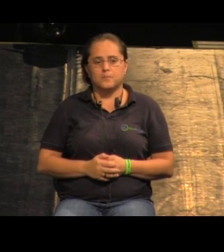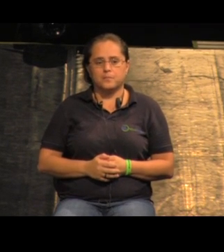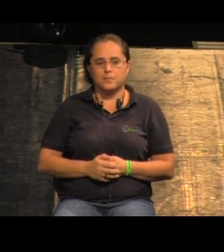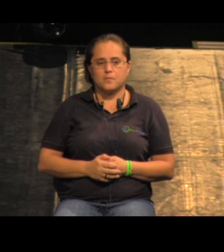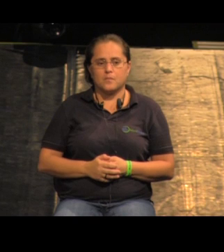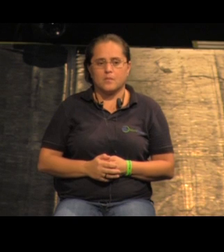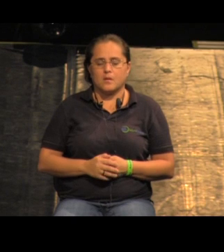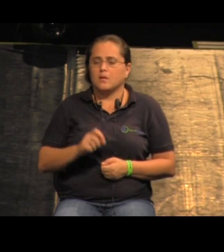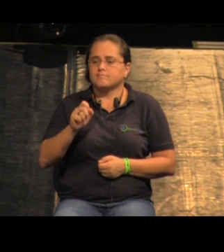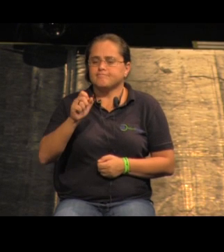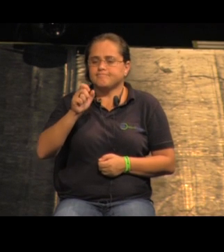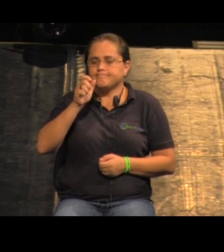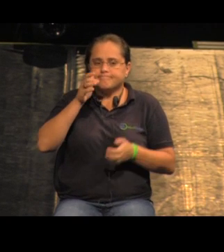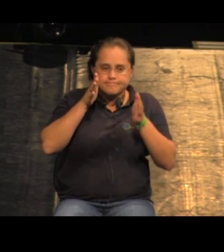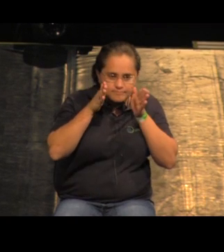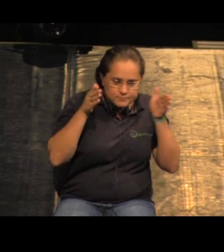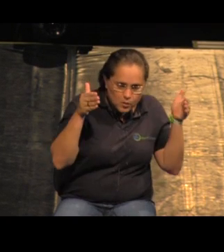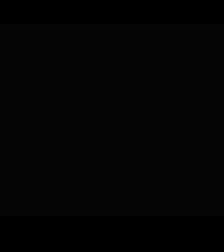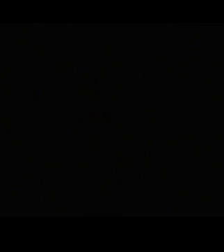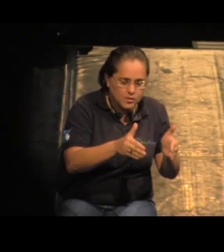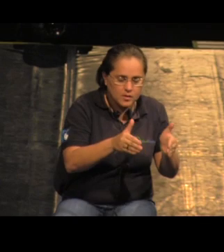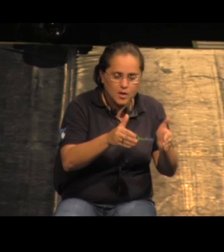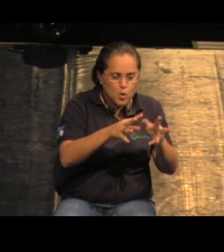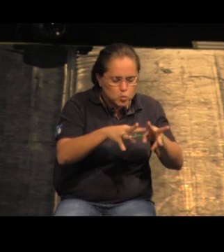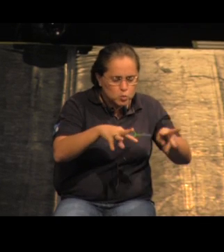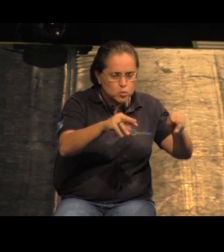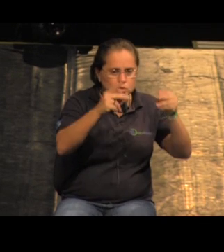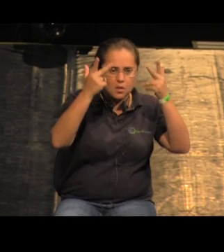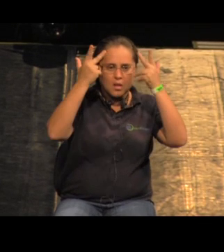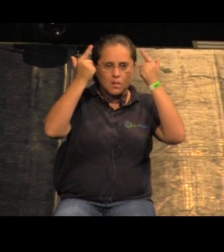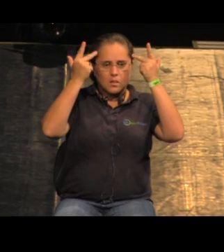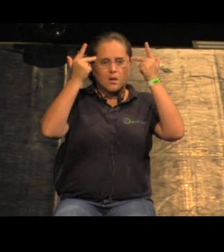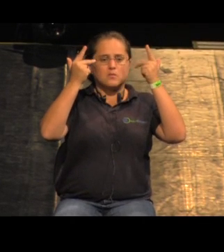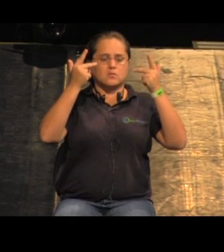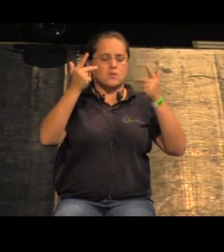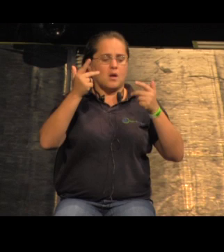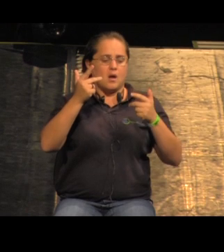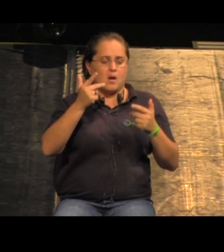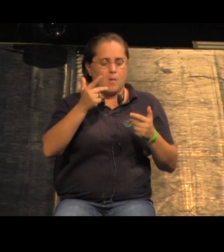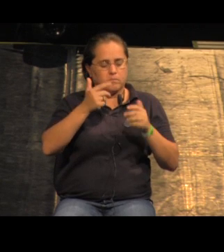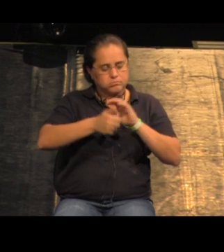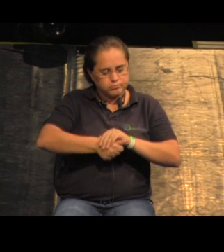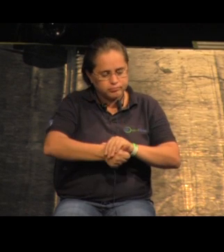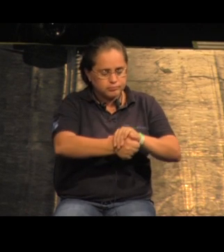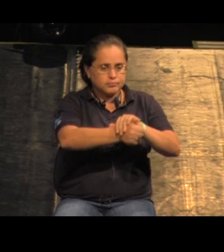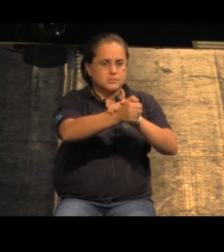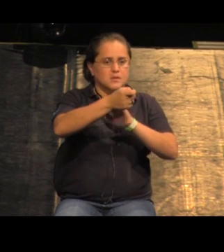com ênfase nessa riqueza natural, que é única, reconhecida, gera